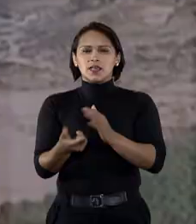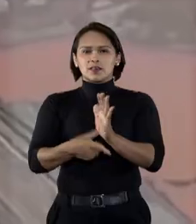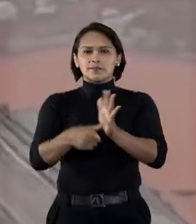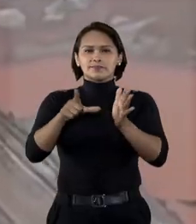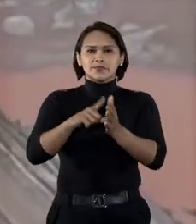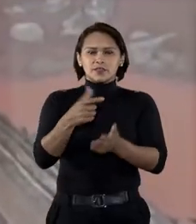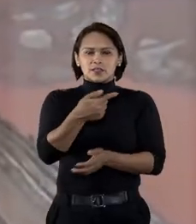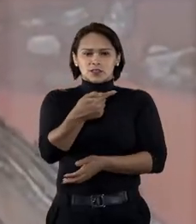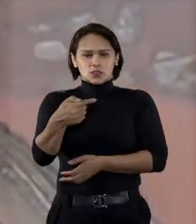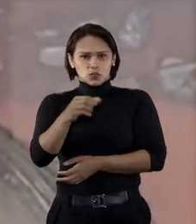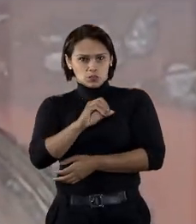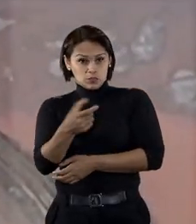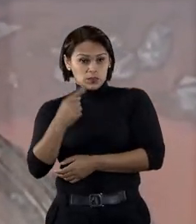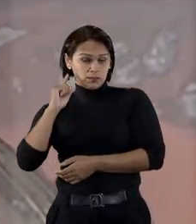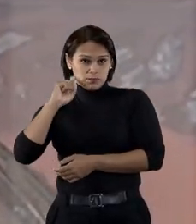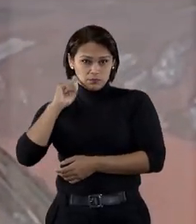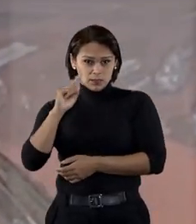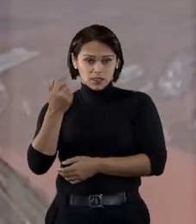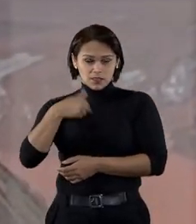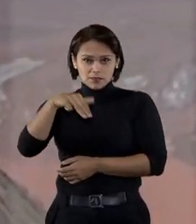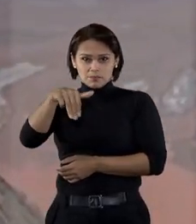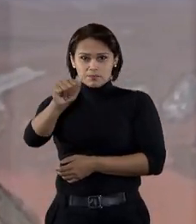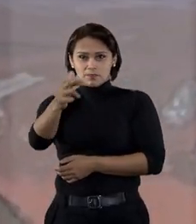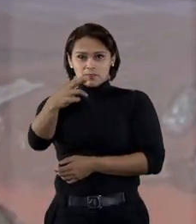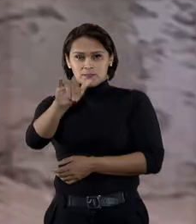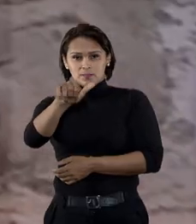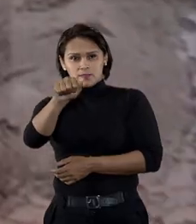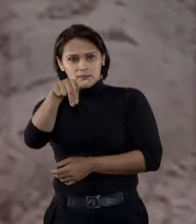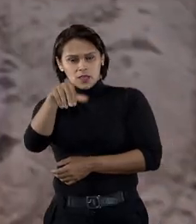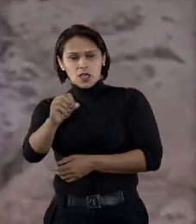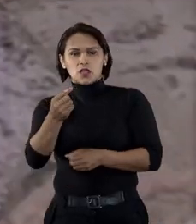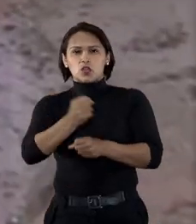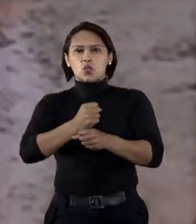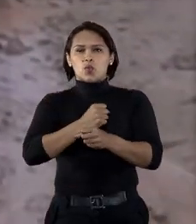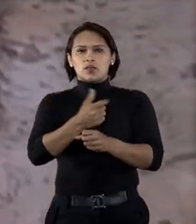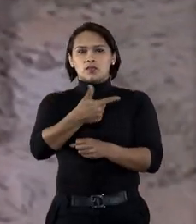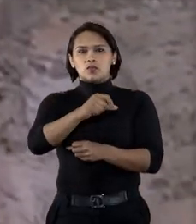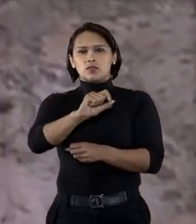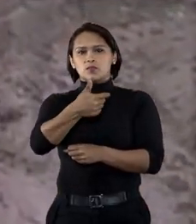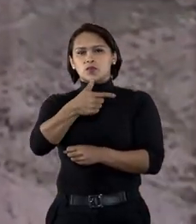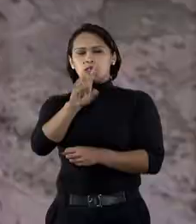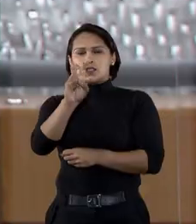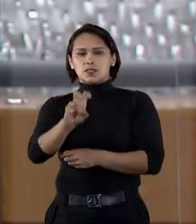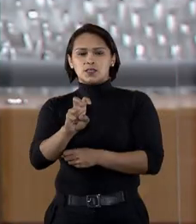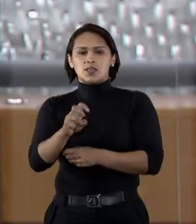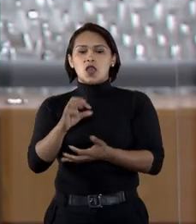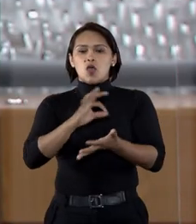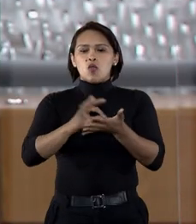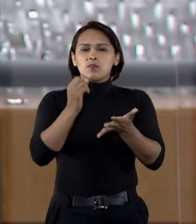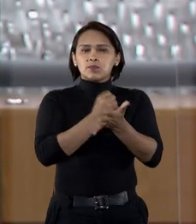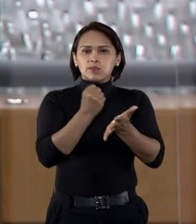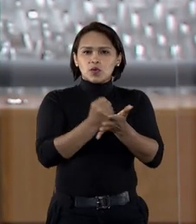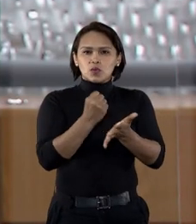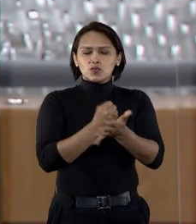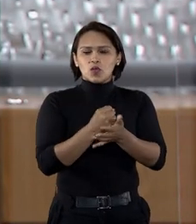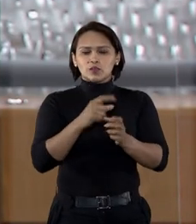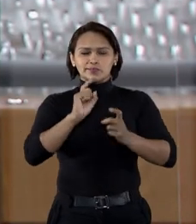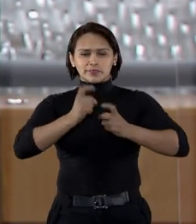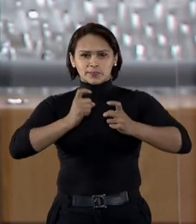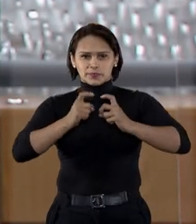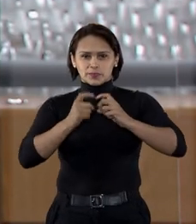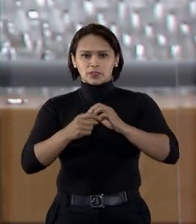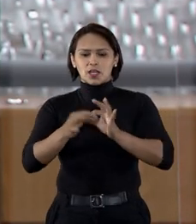causados pelo rompimento da barragem de Fundão no município de Mariana, Minas Gerais, em 2015. O consórcio Condonga, que